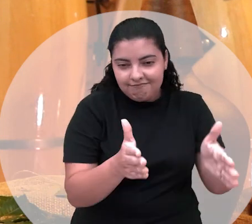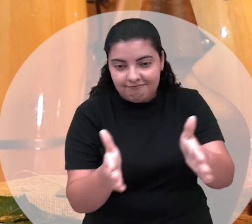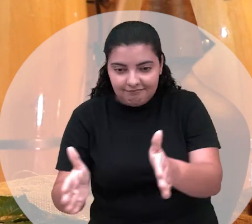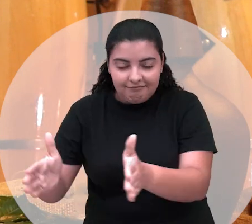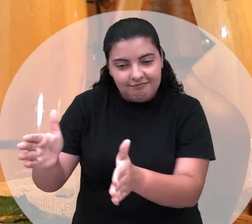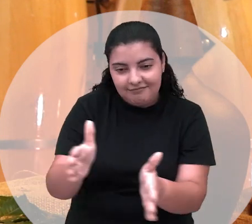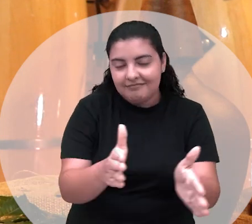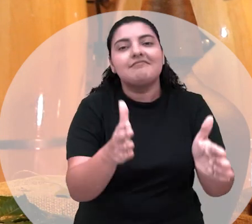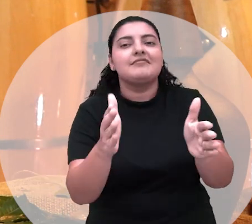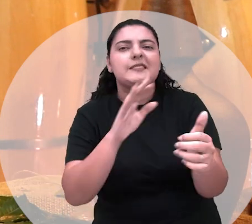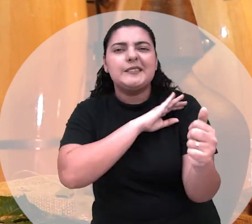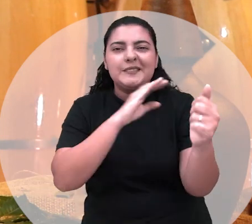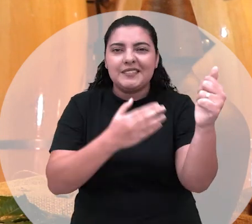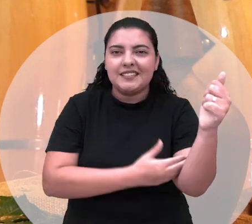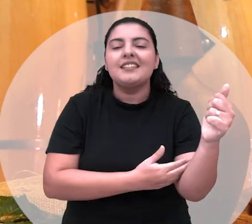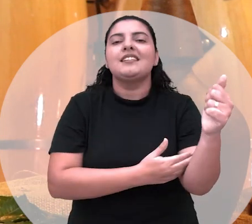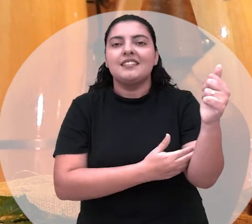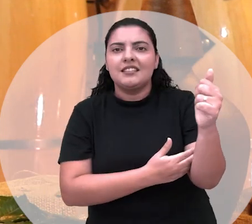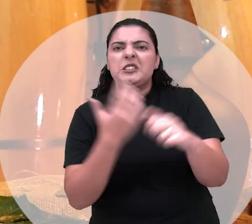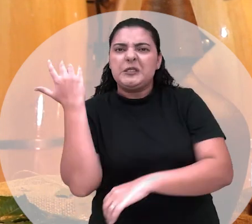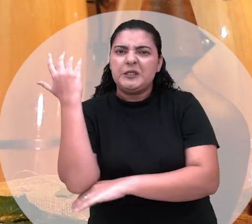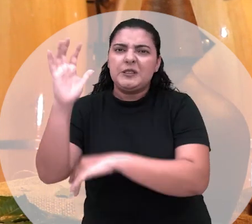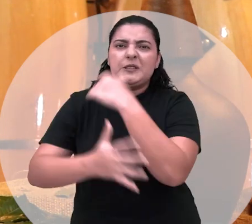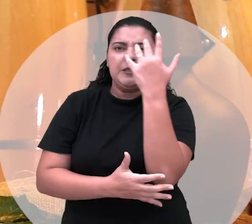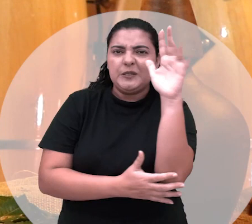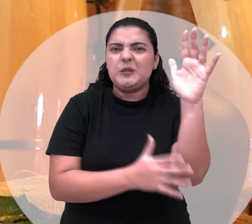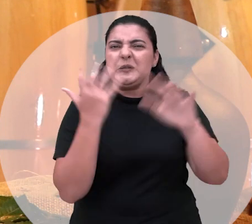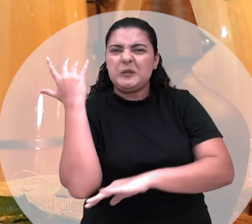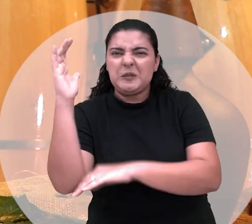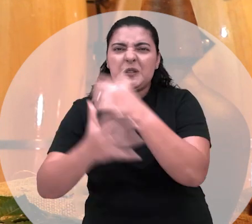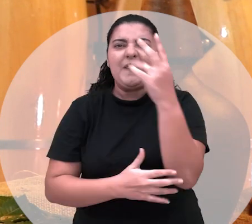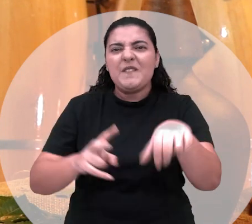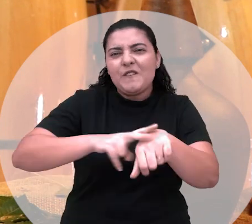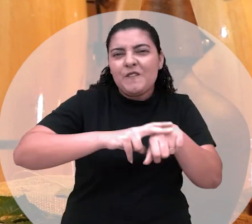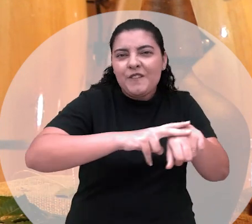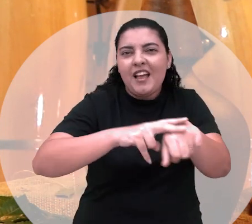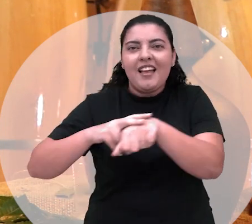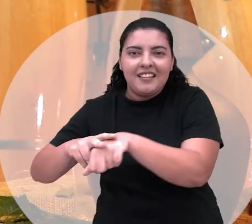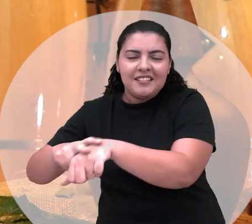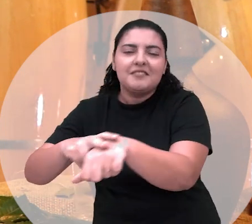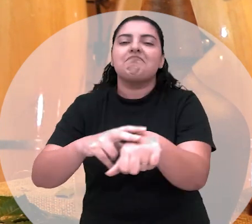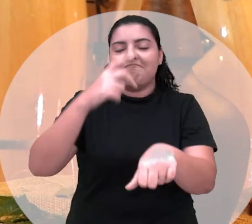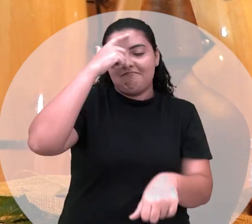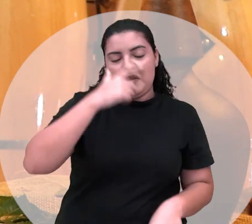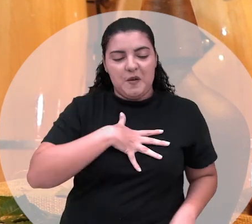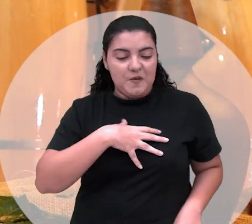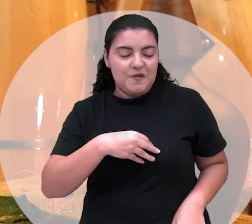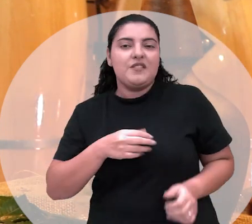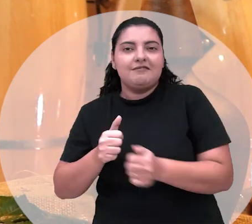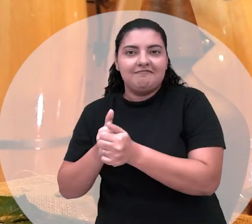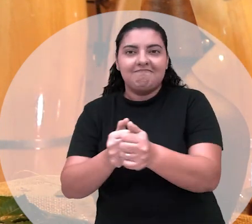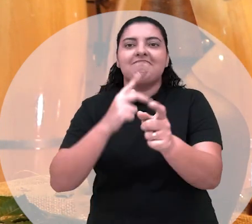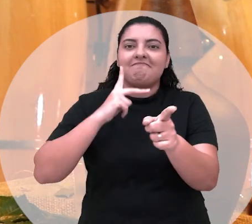força da mata virgem os meus filhos vão